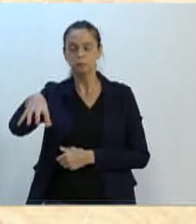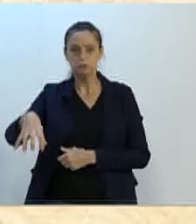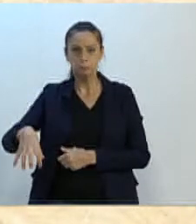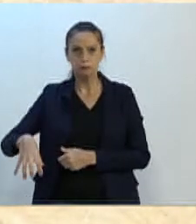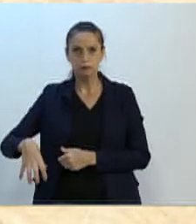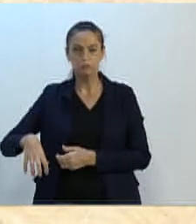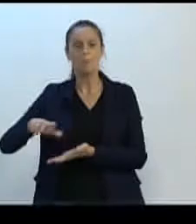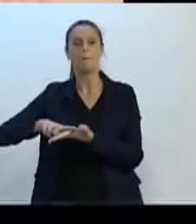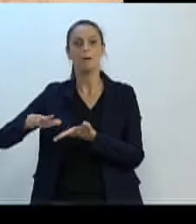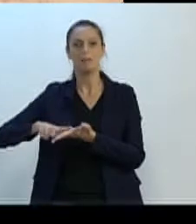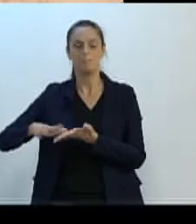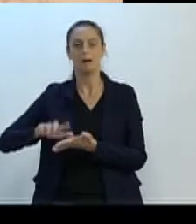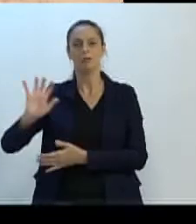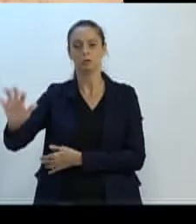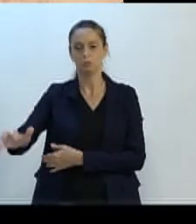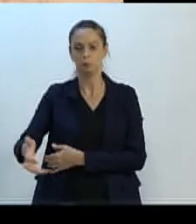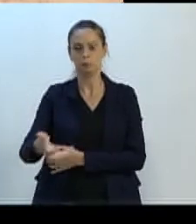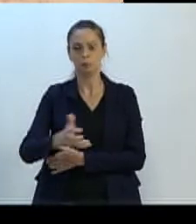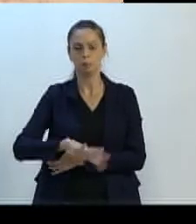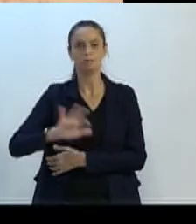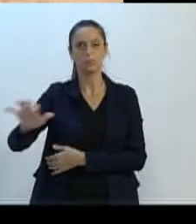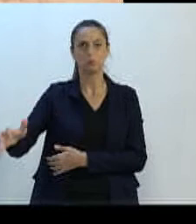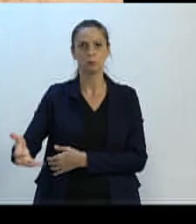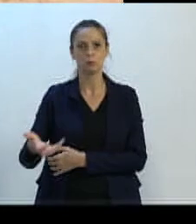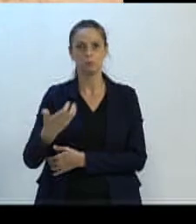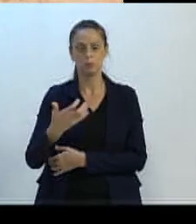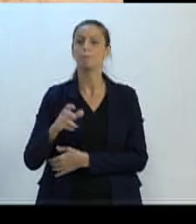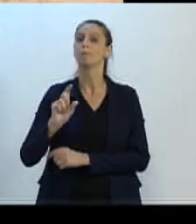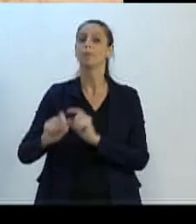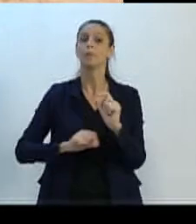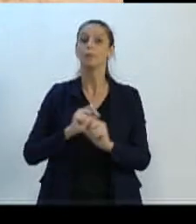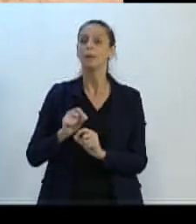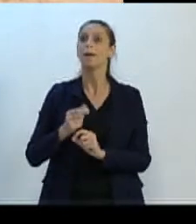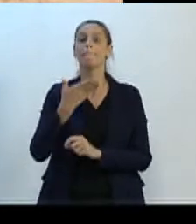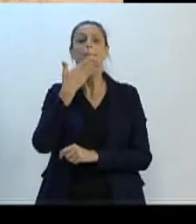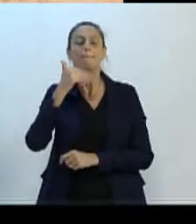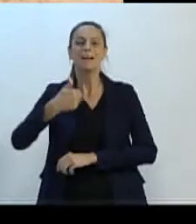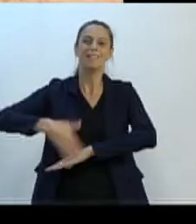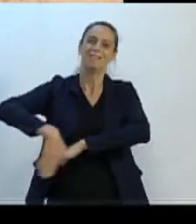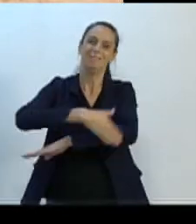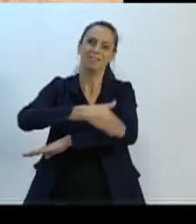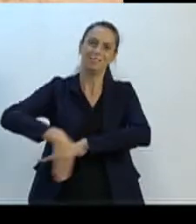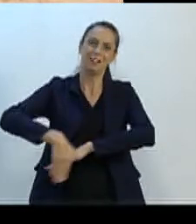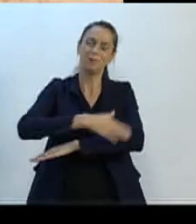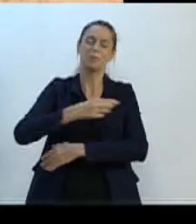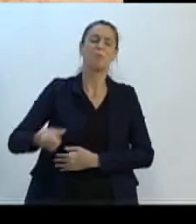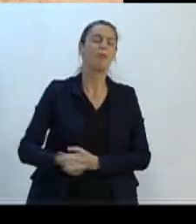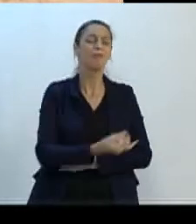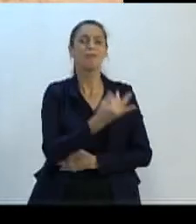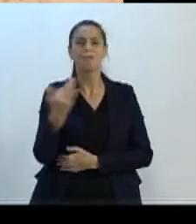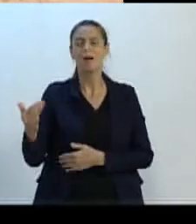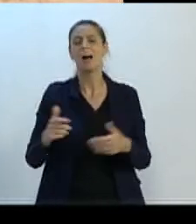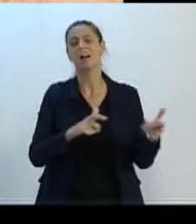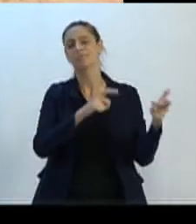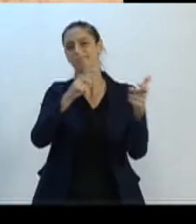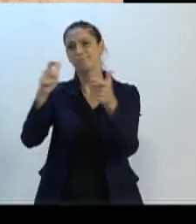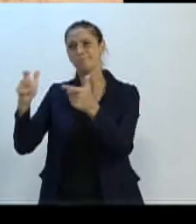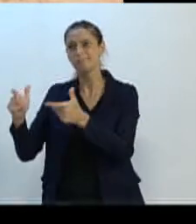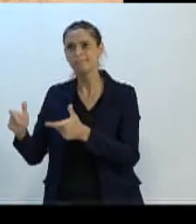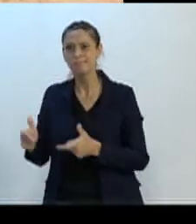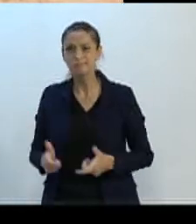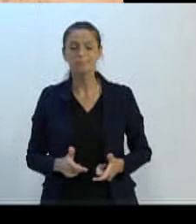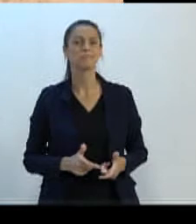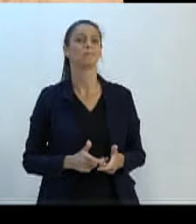pedido há muito tempo, este programa tem como objetivo dar mais eficácia em inúmeras demandas solicitadas